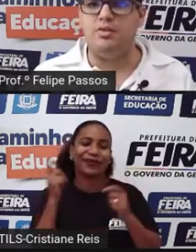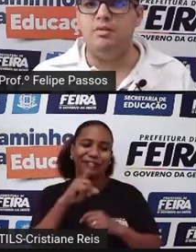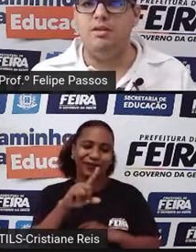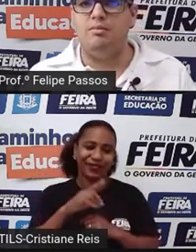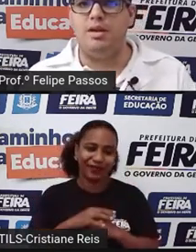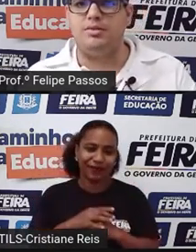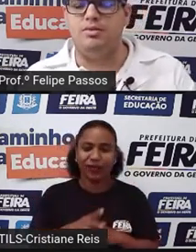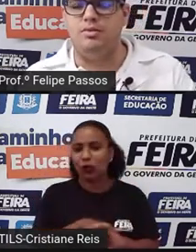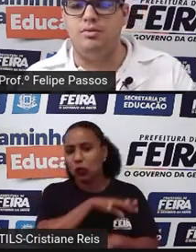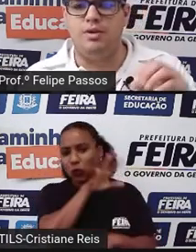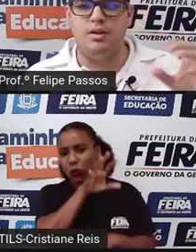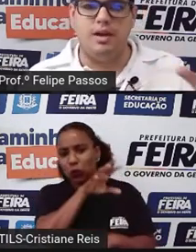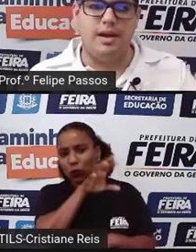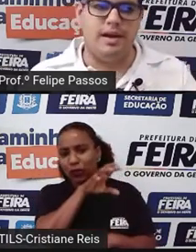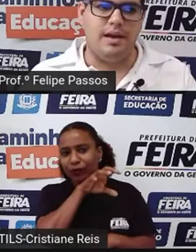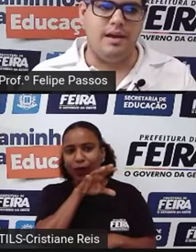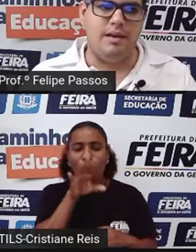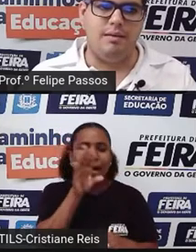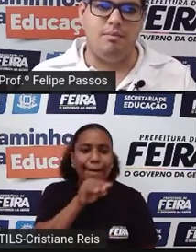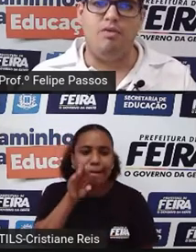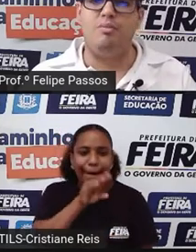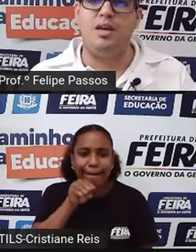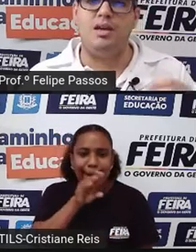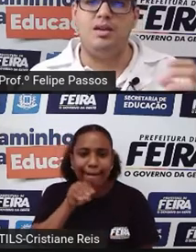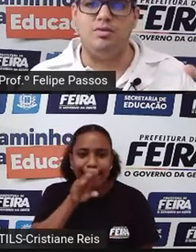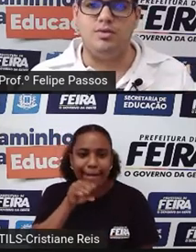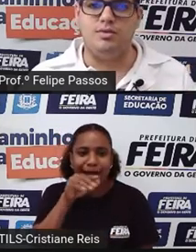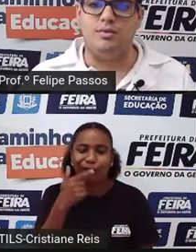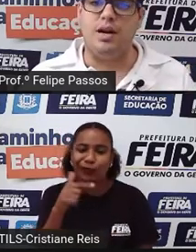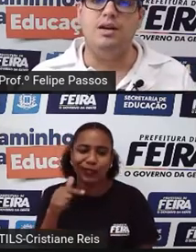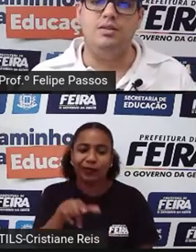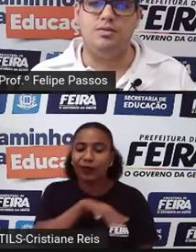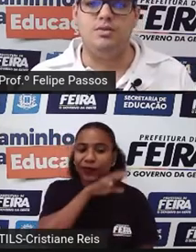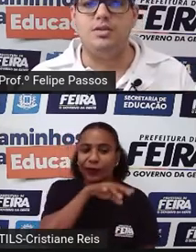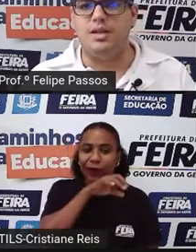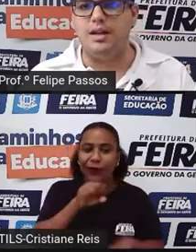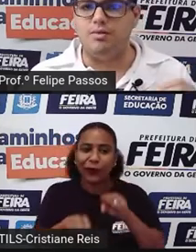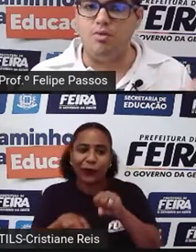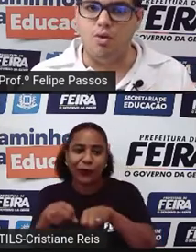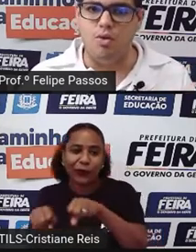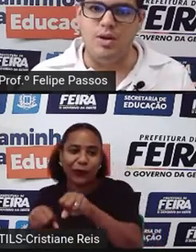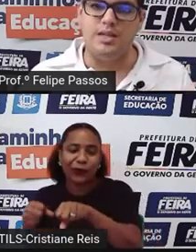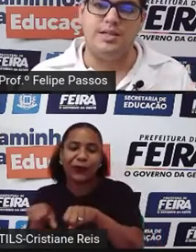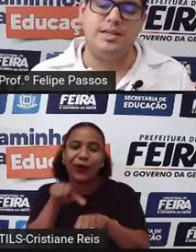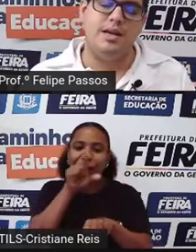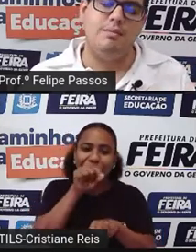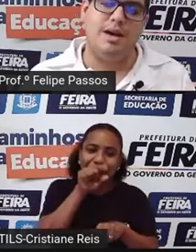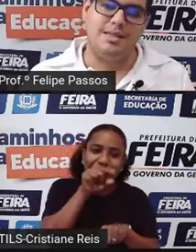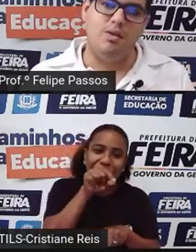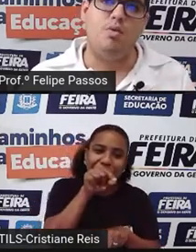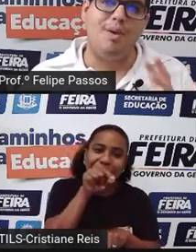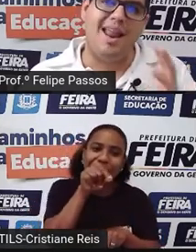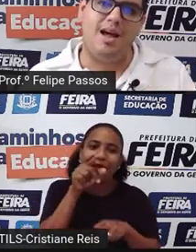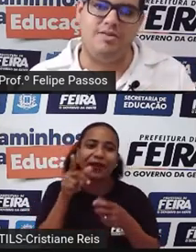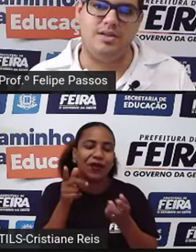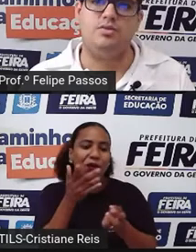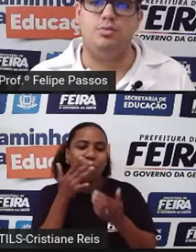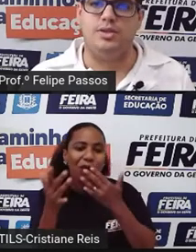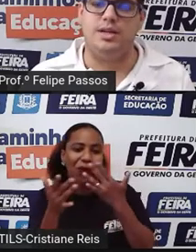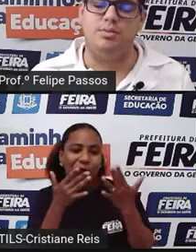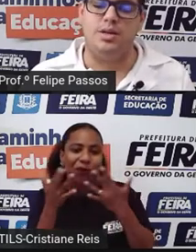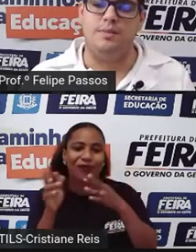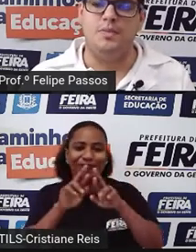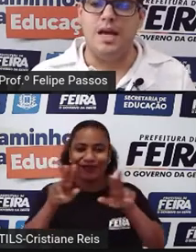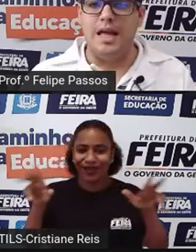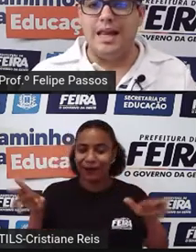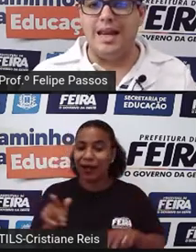comunicam, mas com movimentos, com cantos, né? Com cores, mas não com palavras como